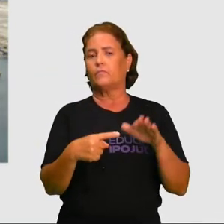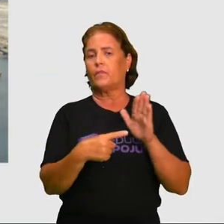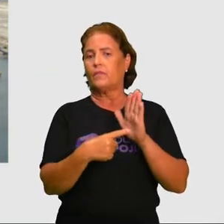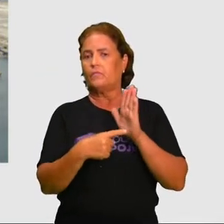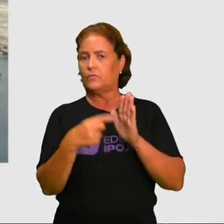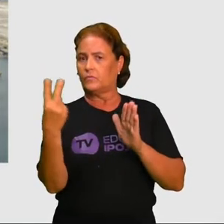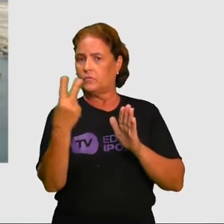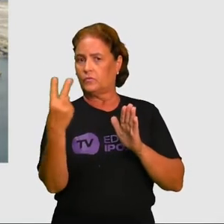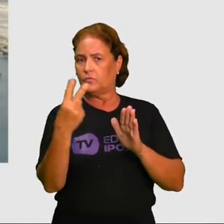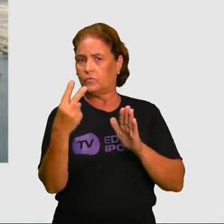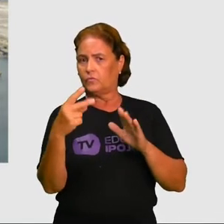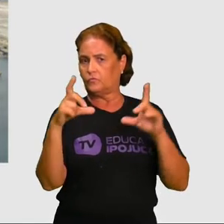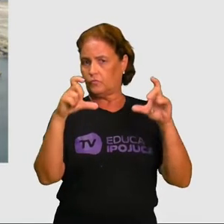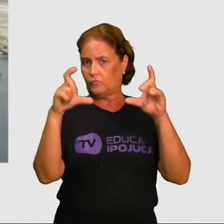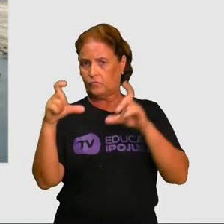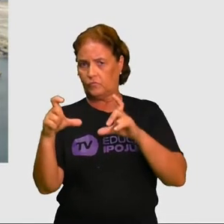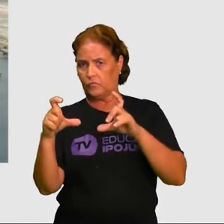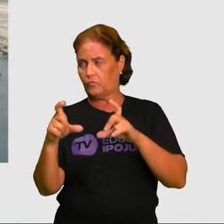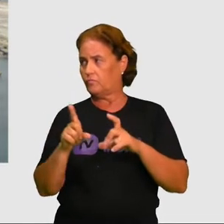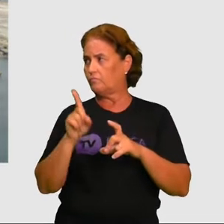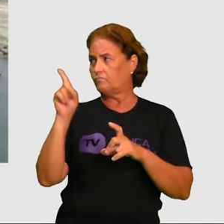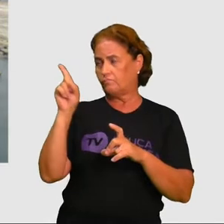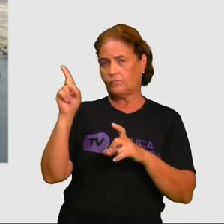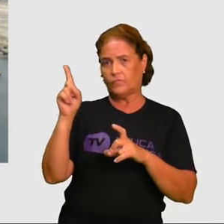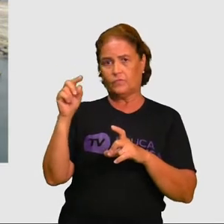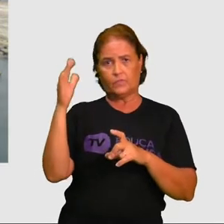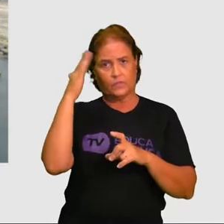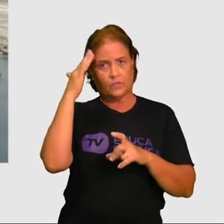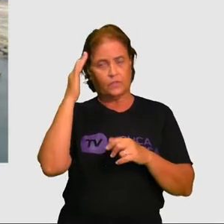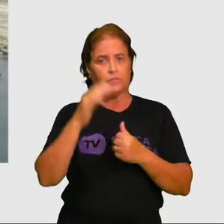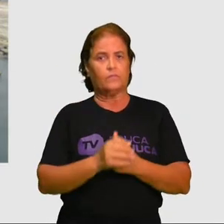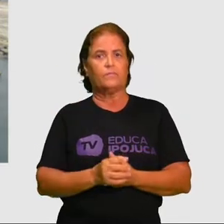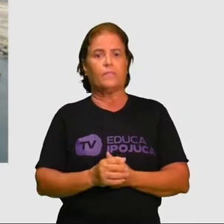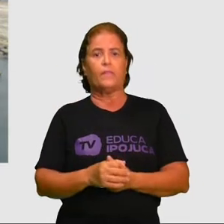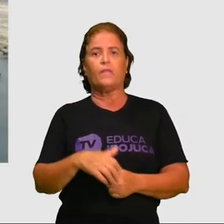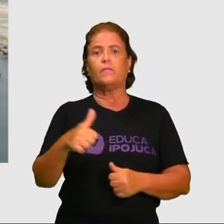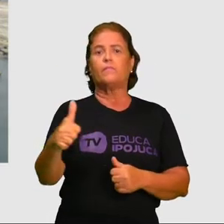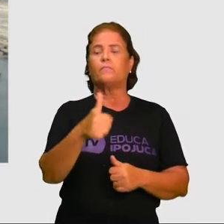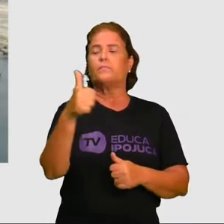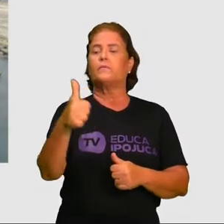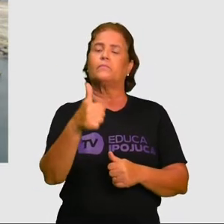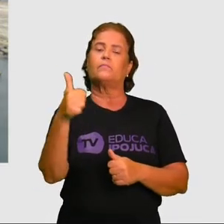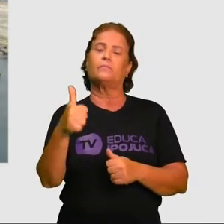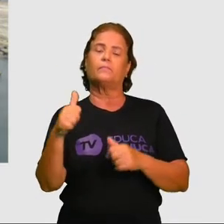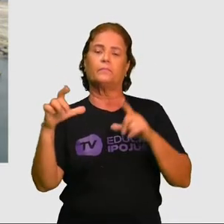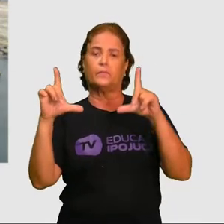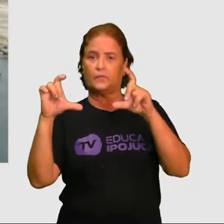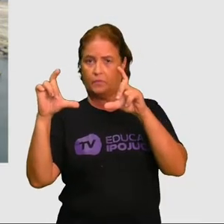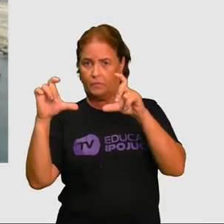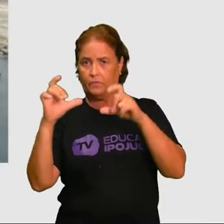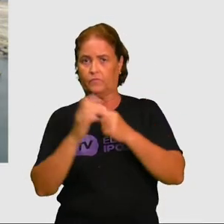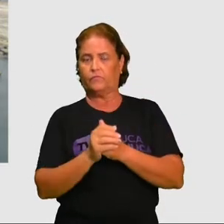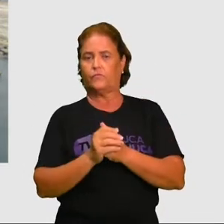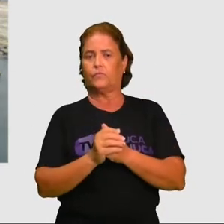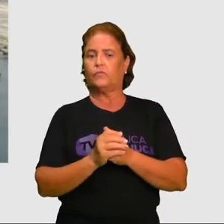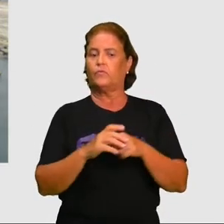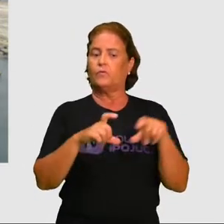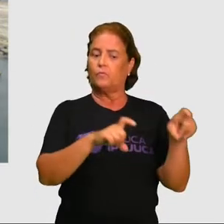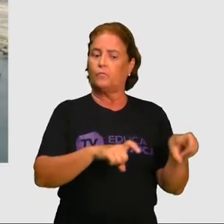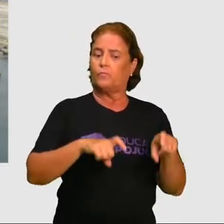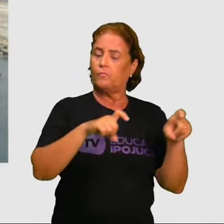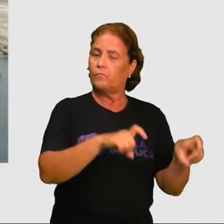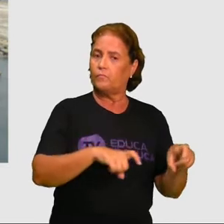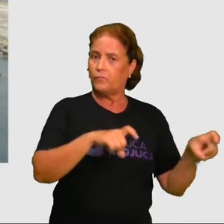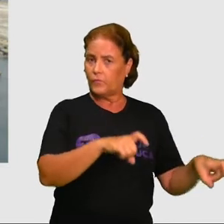abordagem legal para que vocês tenham esse entendimento. Essa abordagem da primeira imagem, que é uma imagem do campo rural, da área